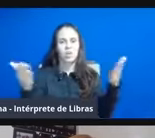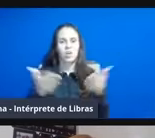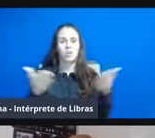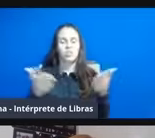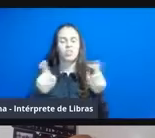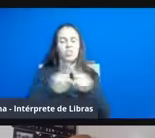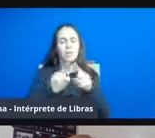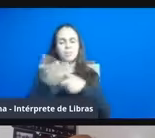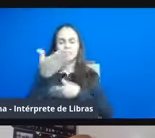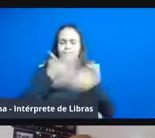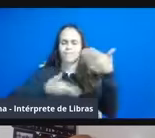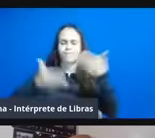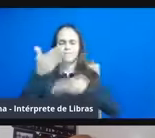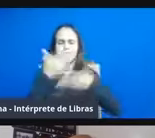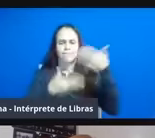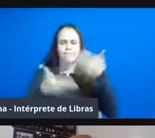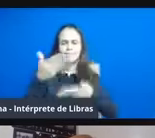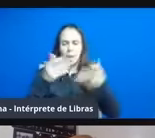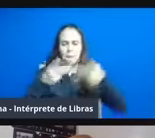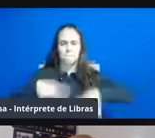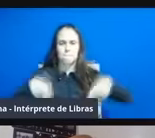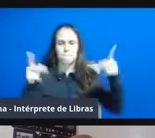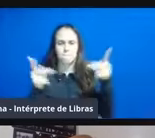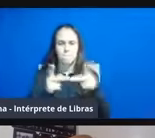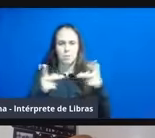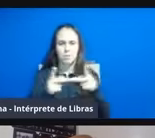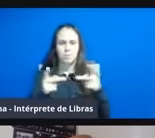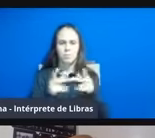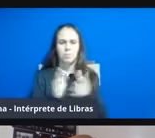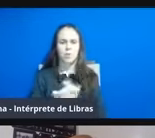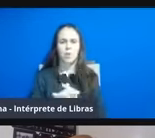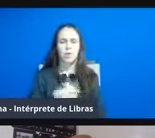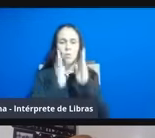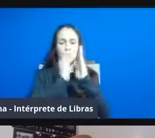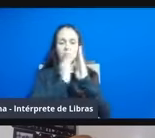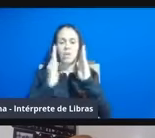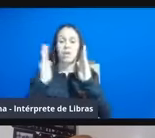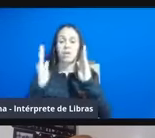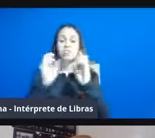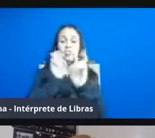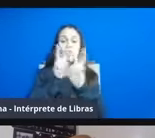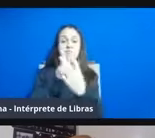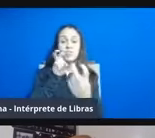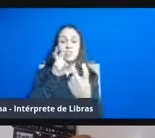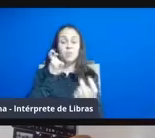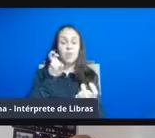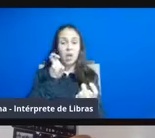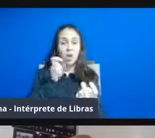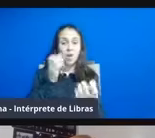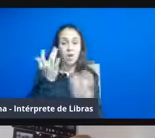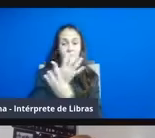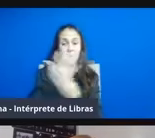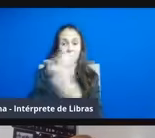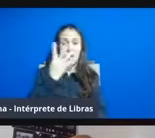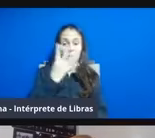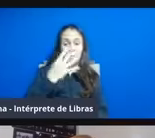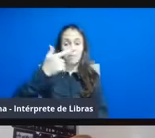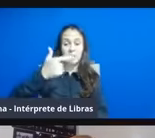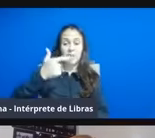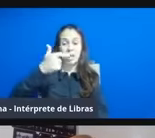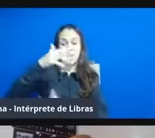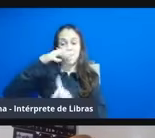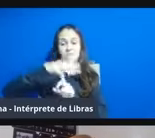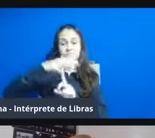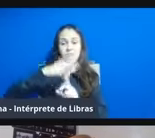interações do público pelo chat da transmissão. O estande virtual da UFSM na 47ª Feira do Livro de Santa